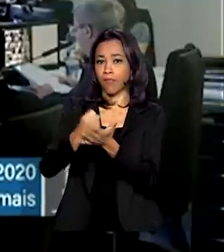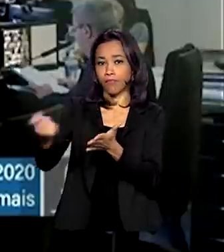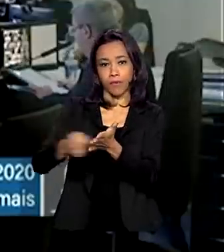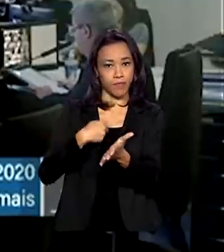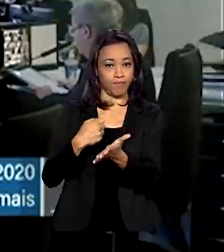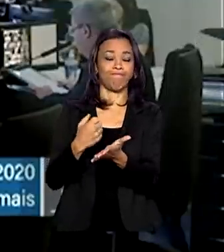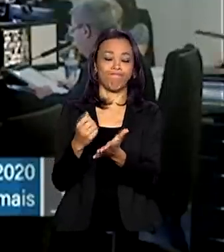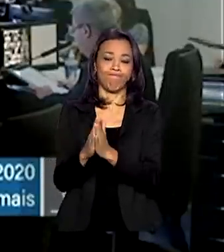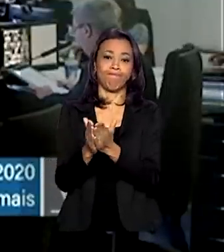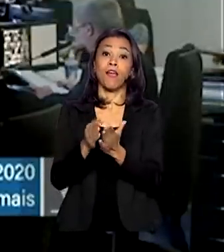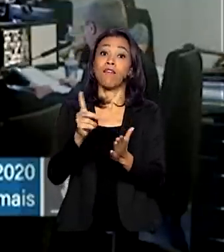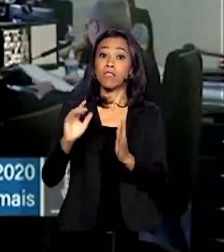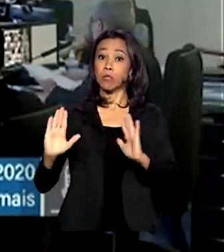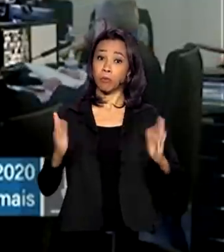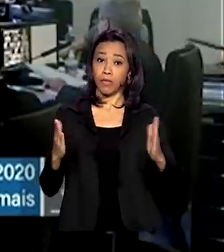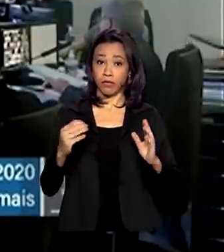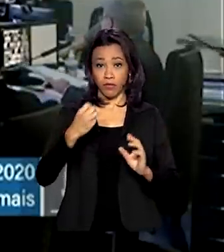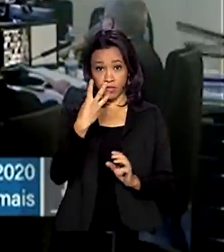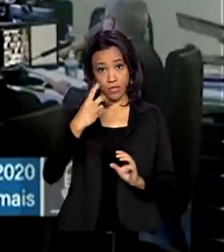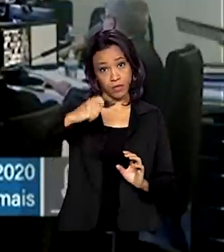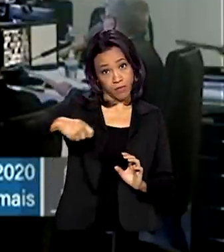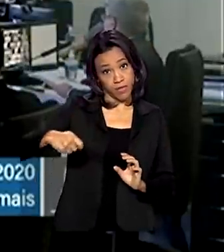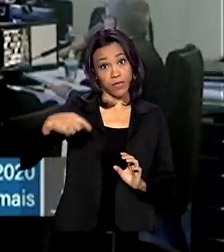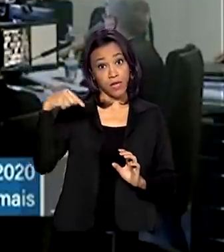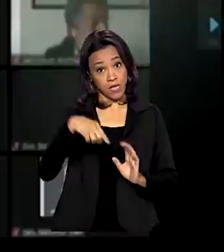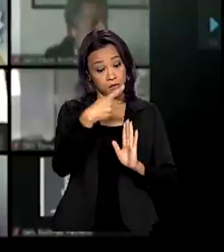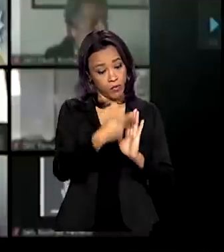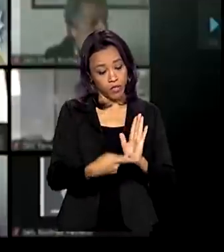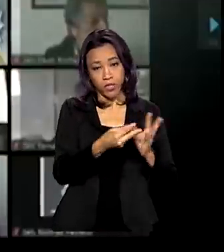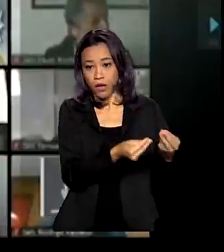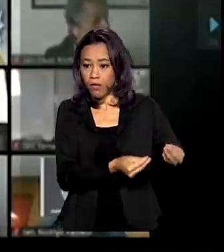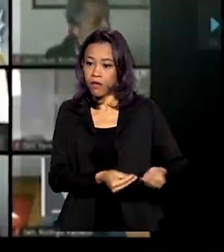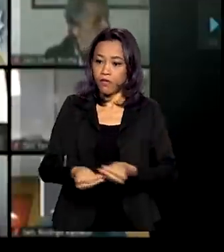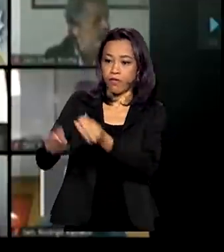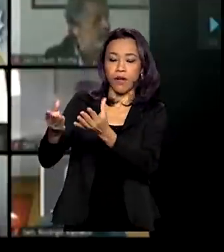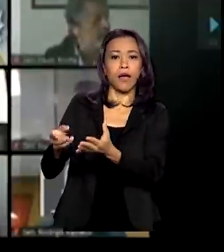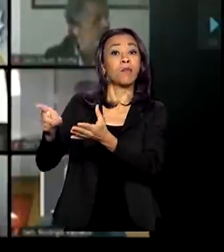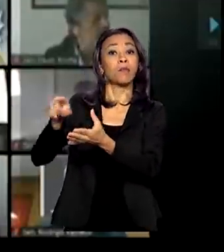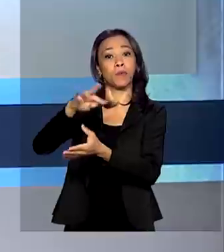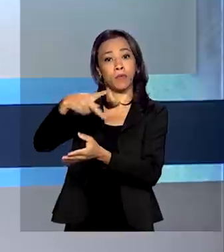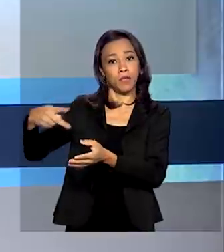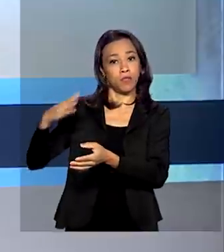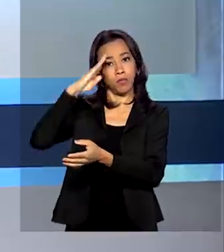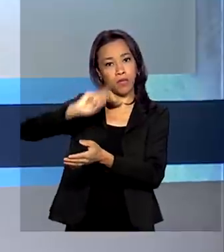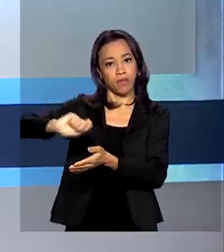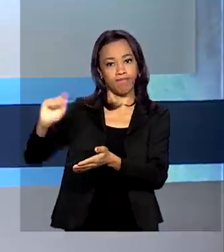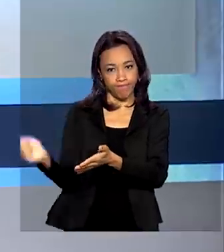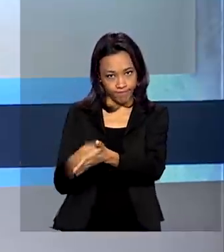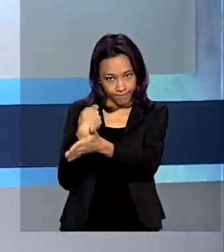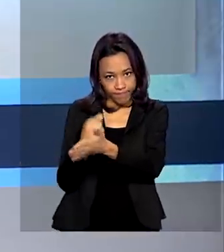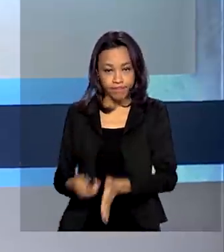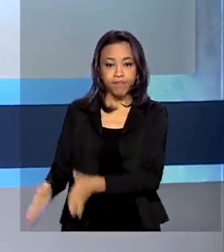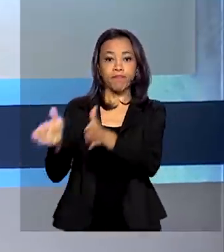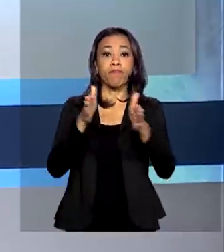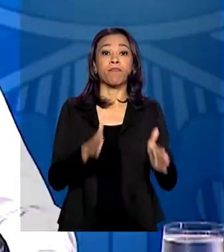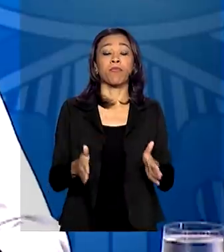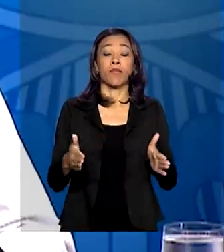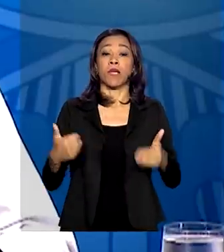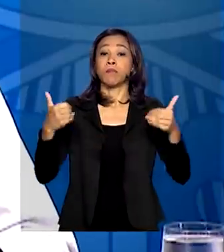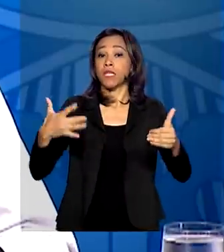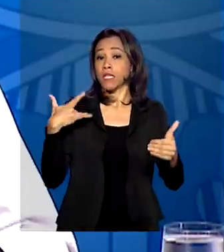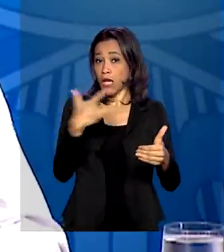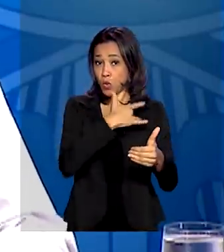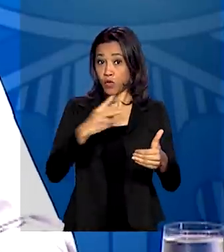pagamento será feito por três meses. O projeto segue agora para a sanção presidencial. O Ministério da Saúde vai